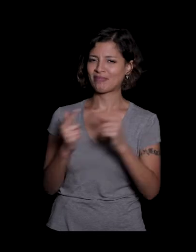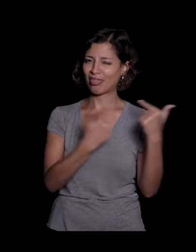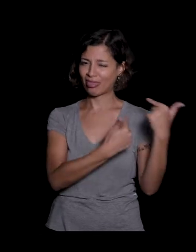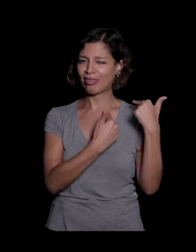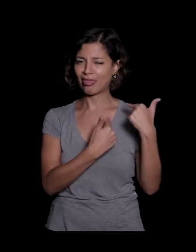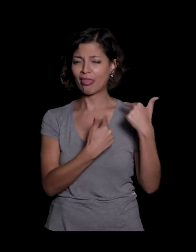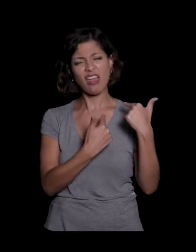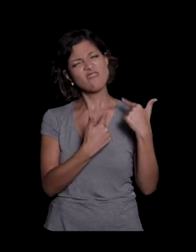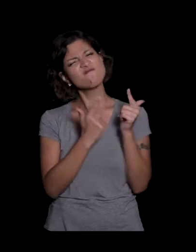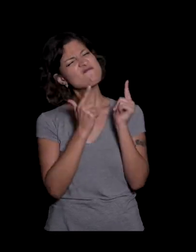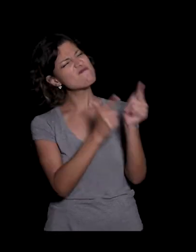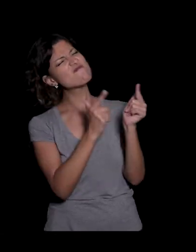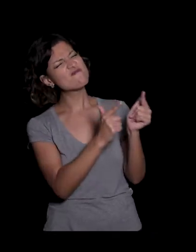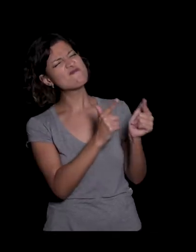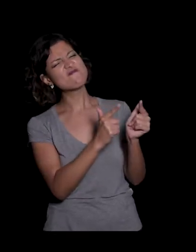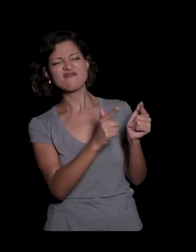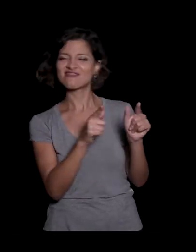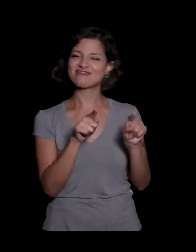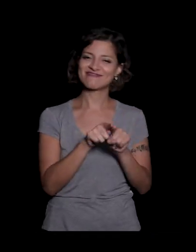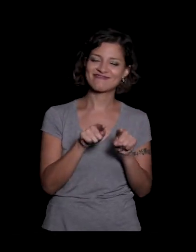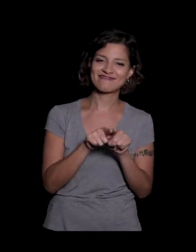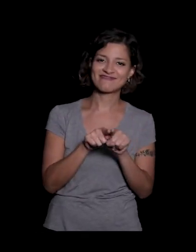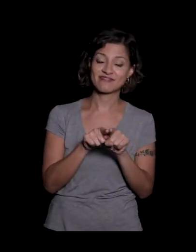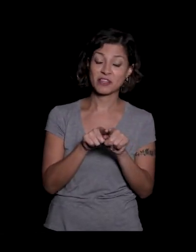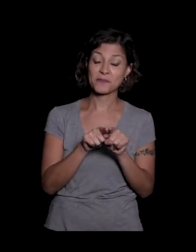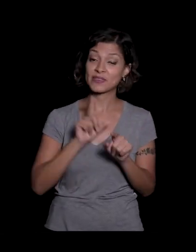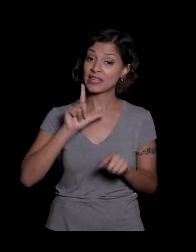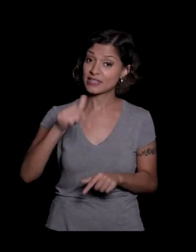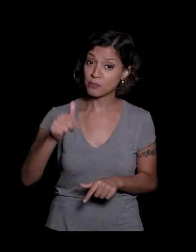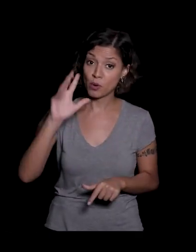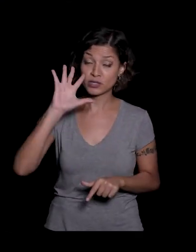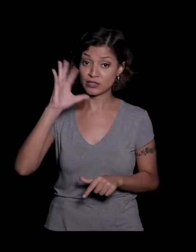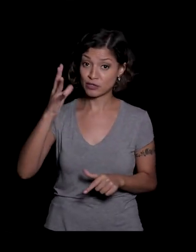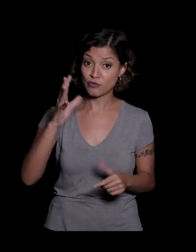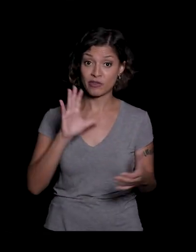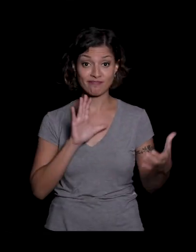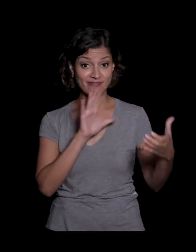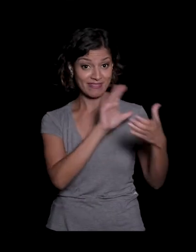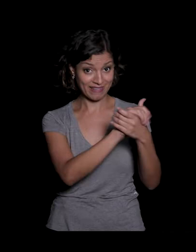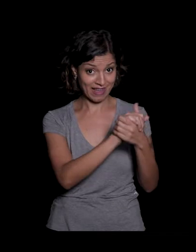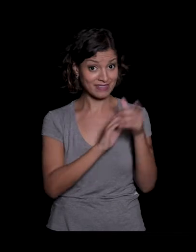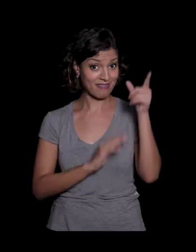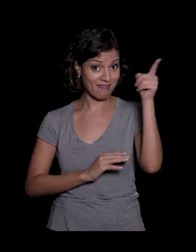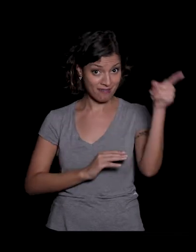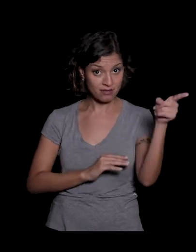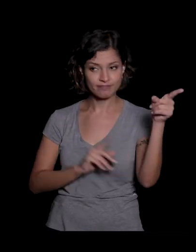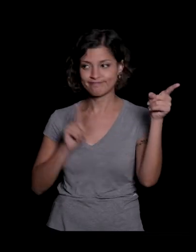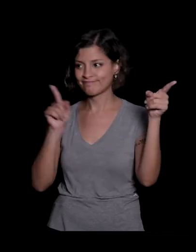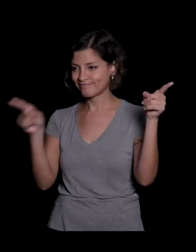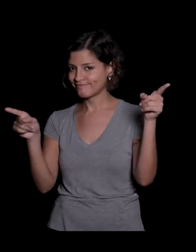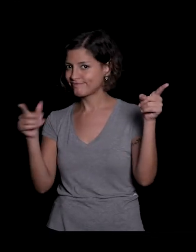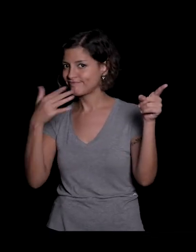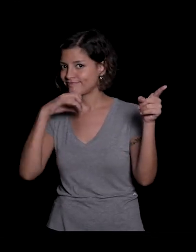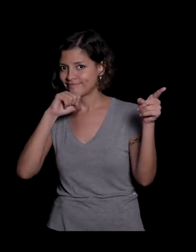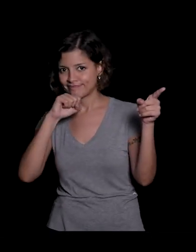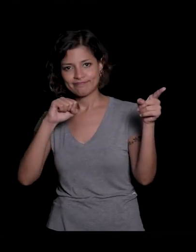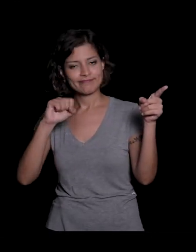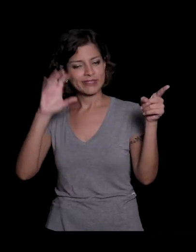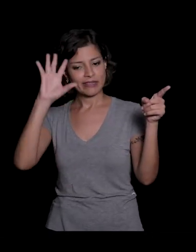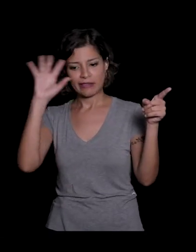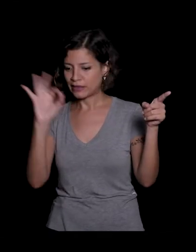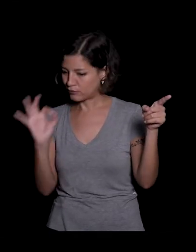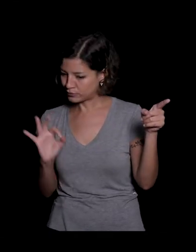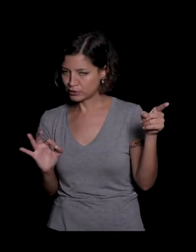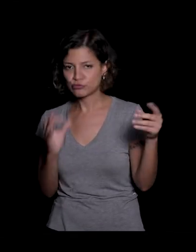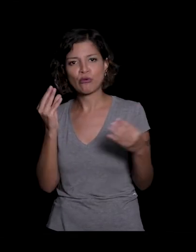também criticava ele muito quando eu resolvi casar com Klaus foi difícil meu pai não entendia nada de